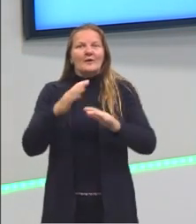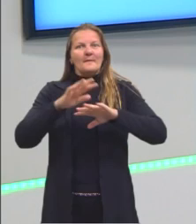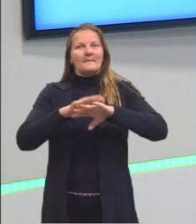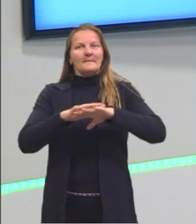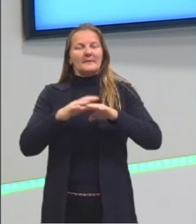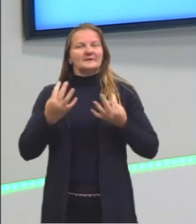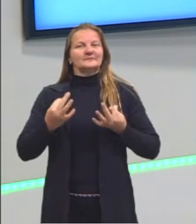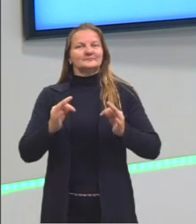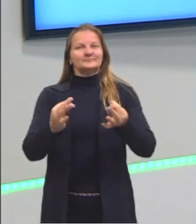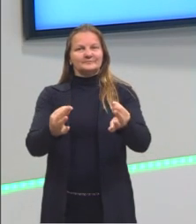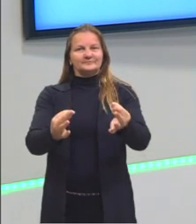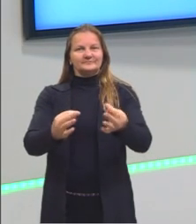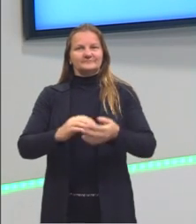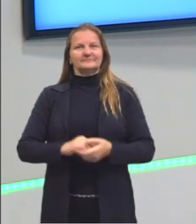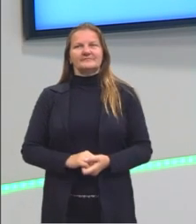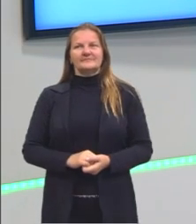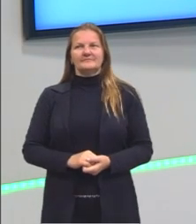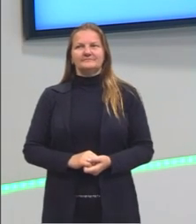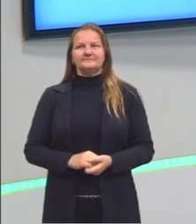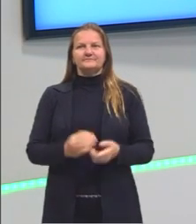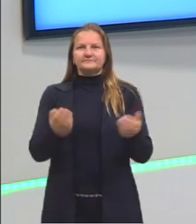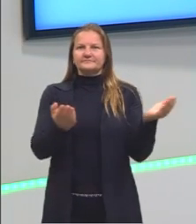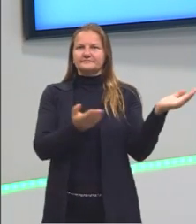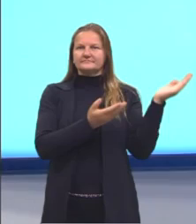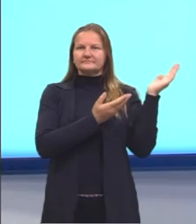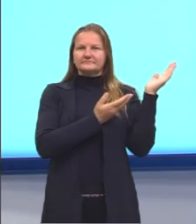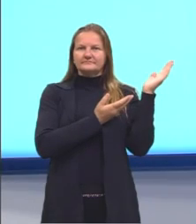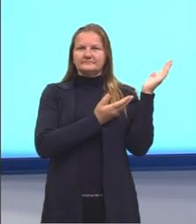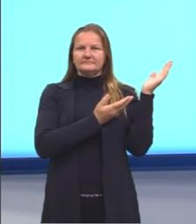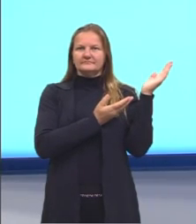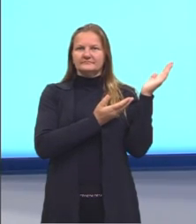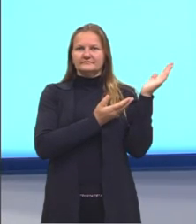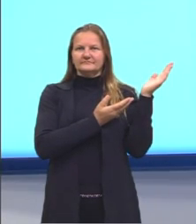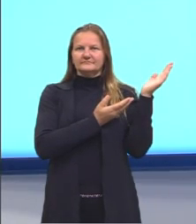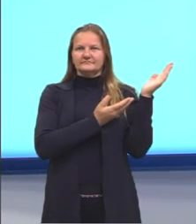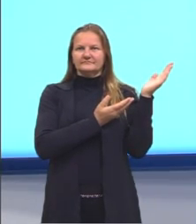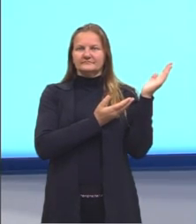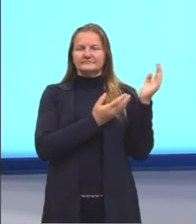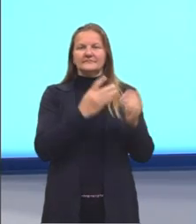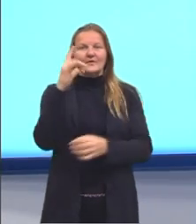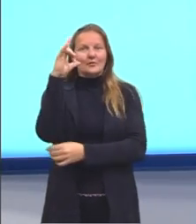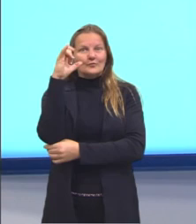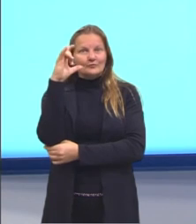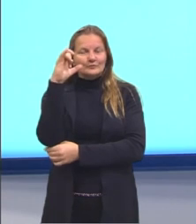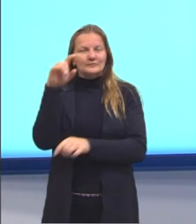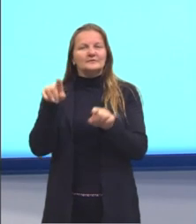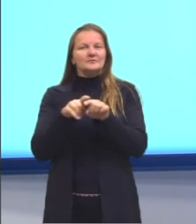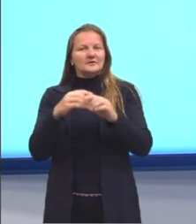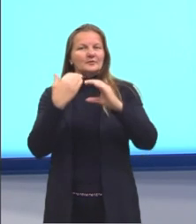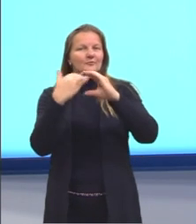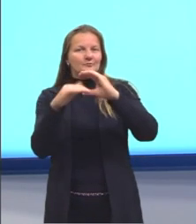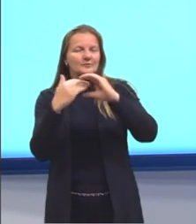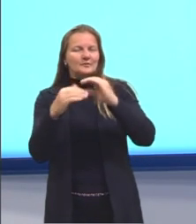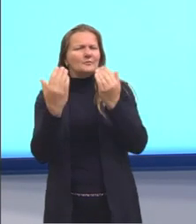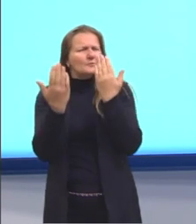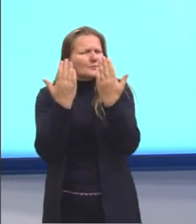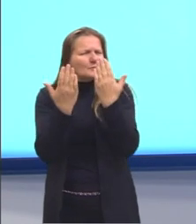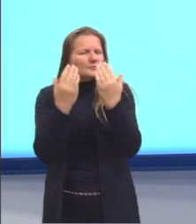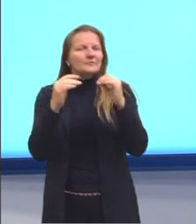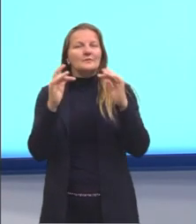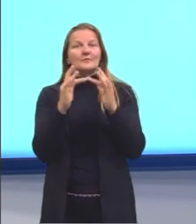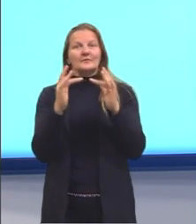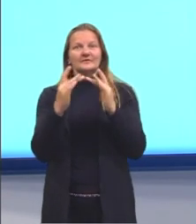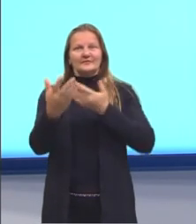matemática e suas tecnologias. Deixo aqui para vocês então o Insta e o e-mail se vocês quiserem tirar dúvidas